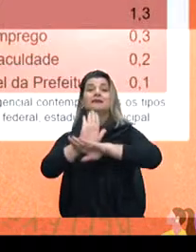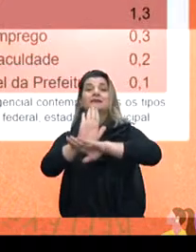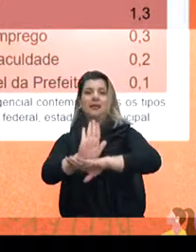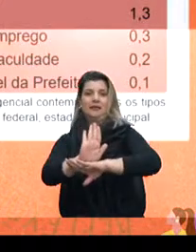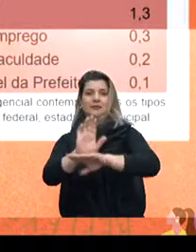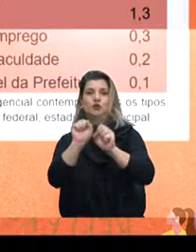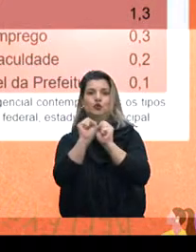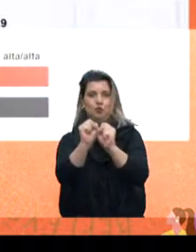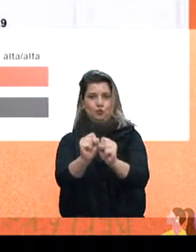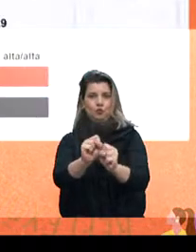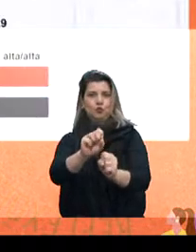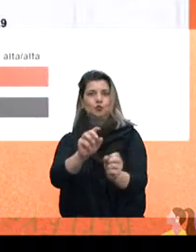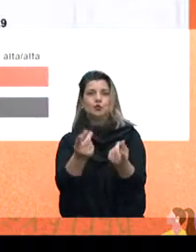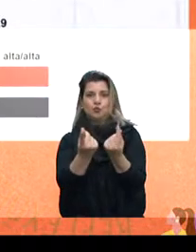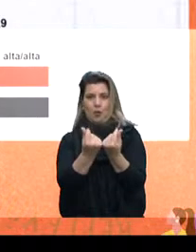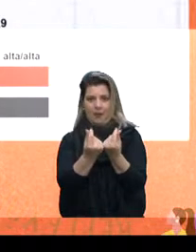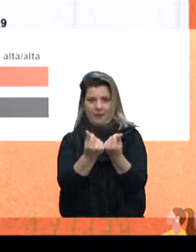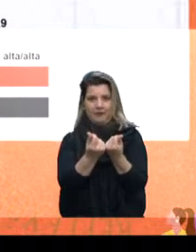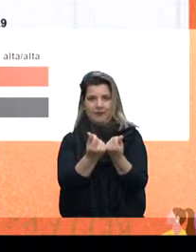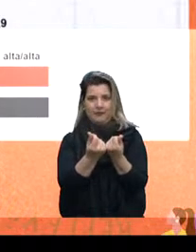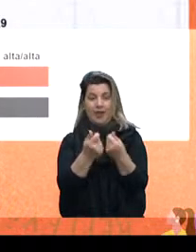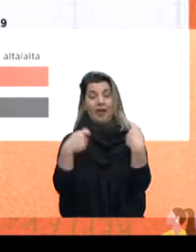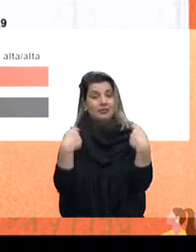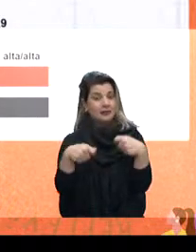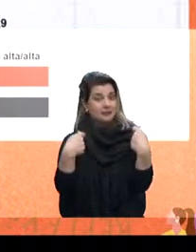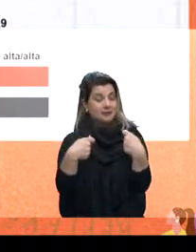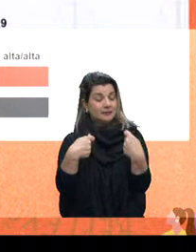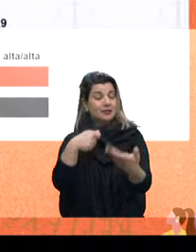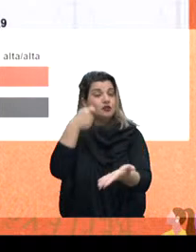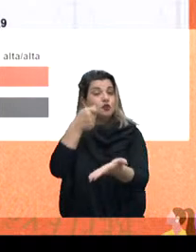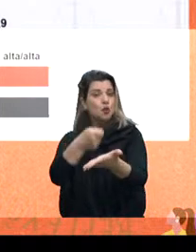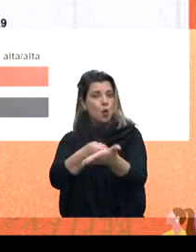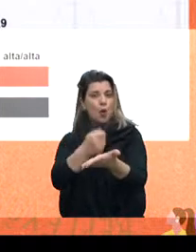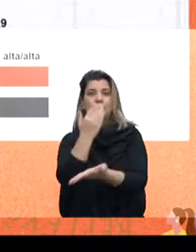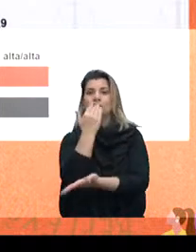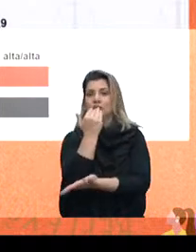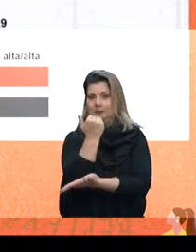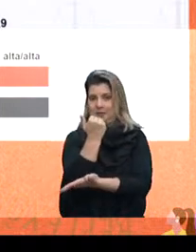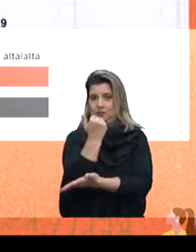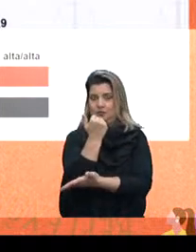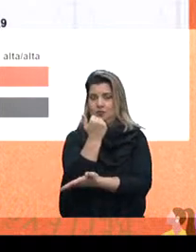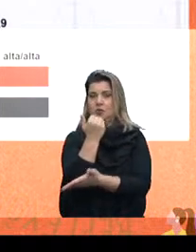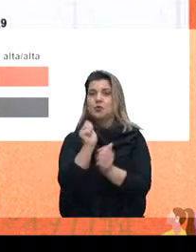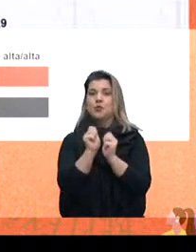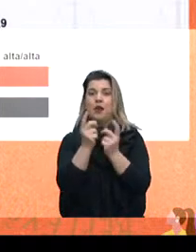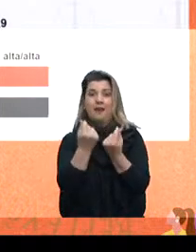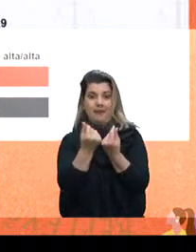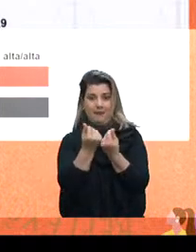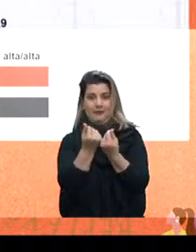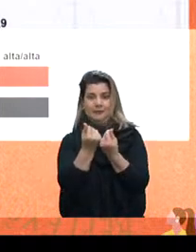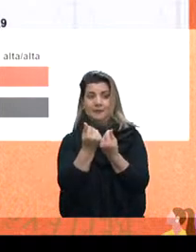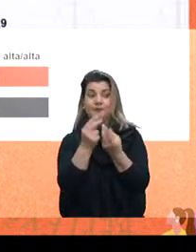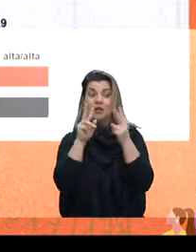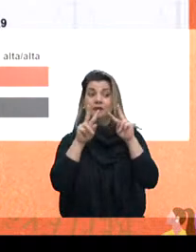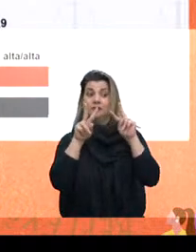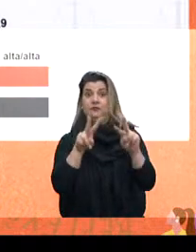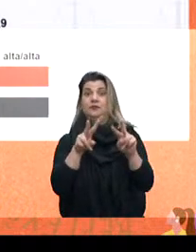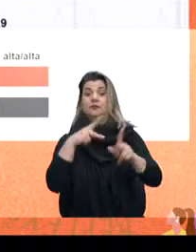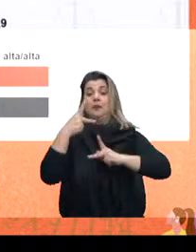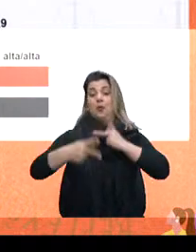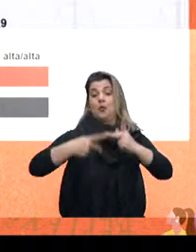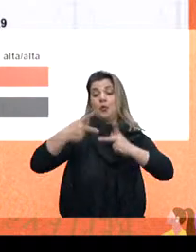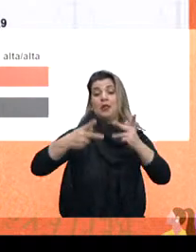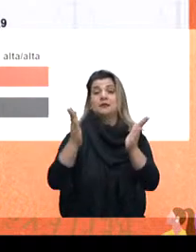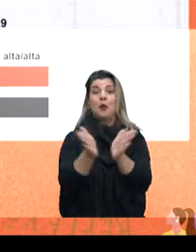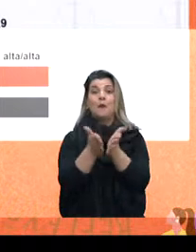renda, desculpa, a necessidade de compra de alimentos com a renda, nós verificamos que na população pobre,